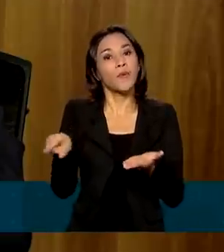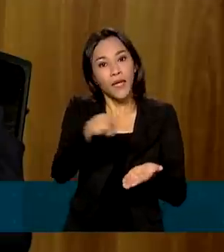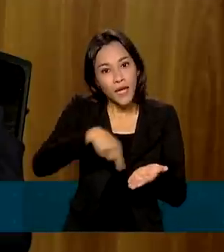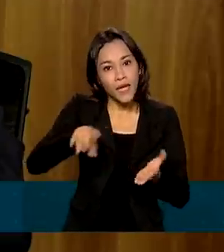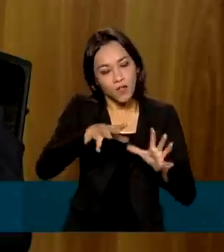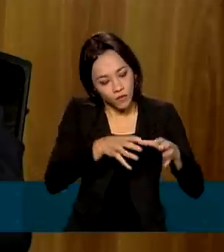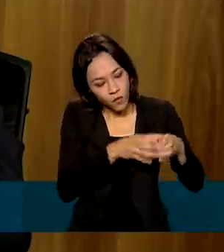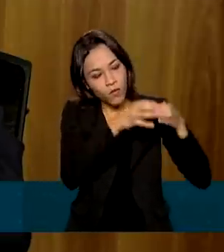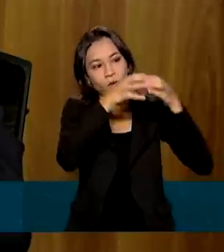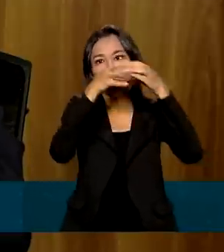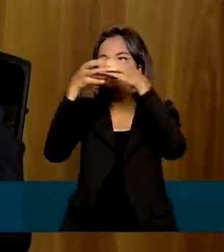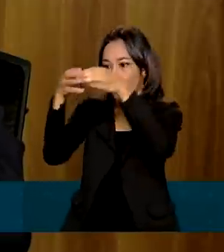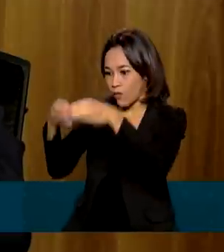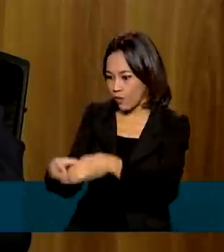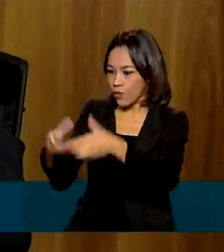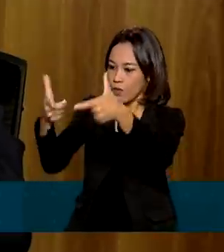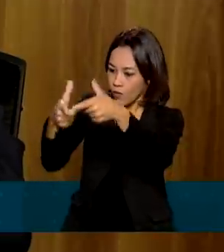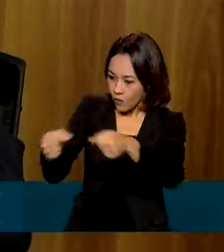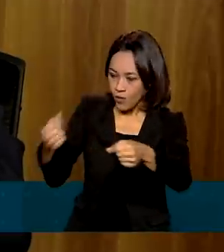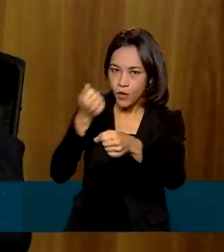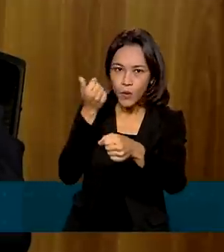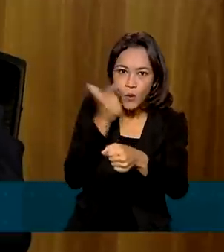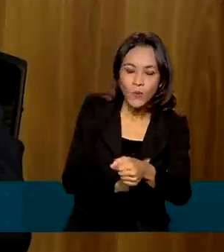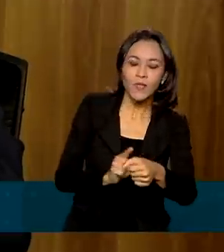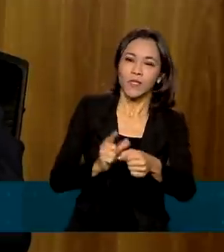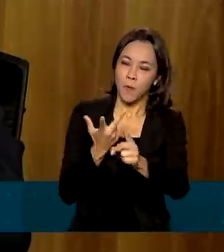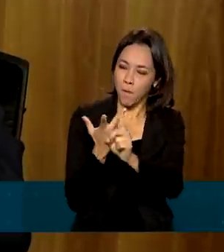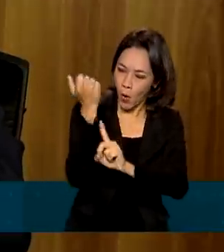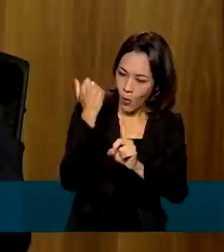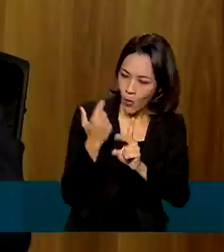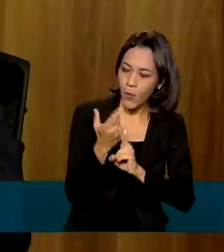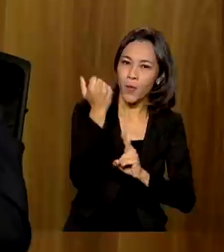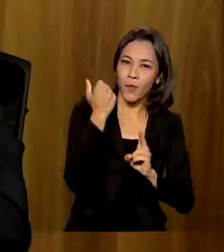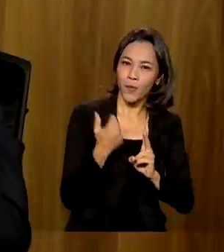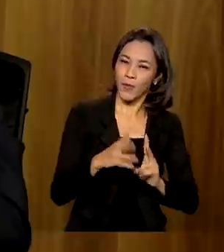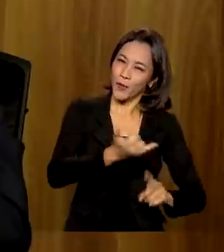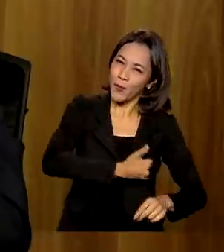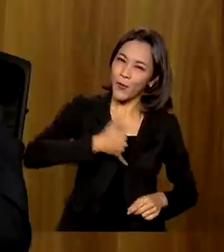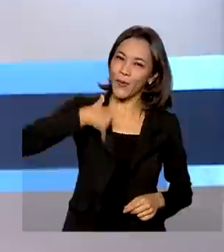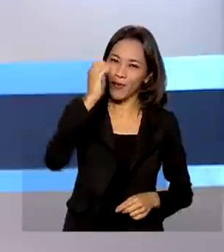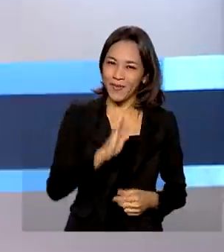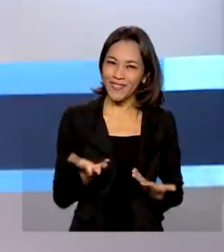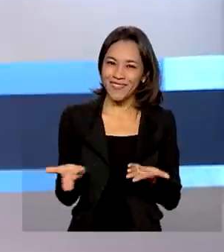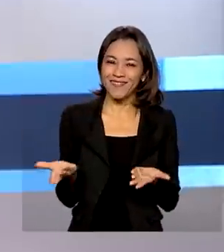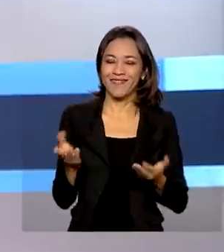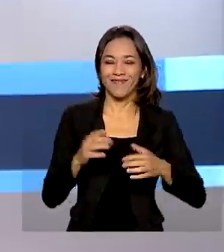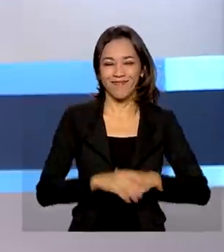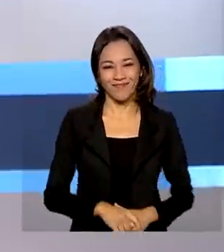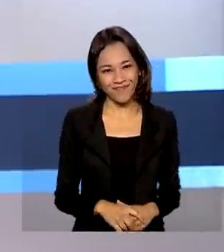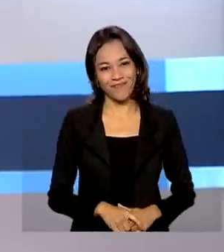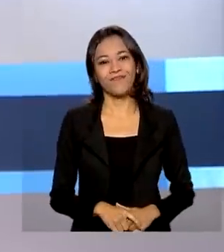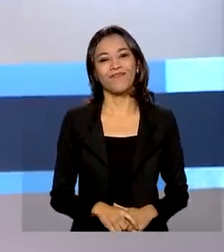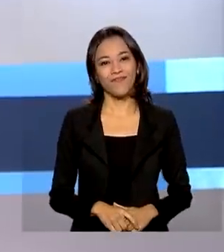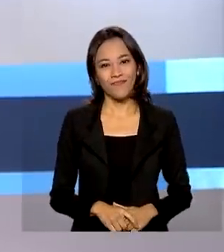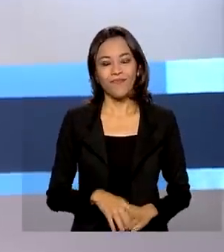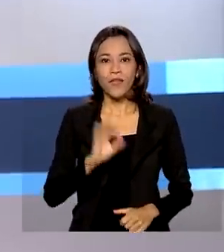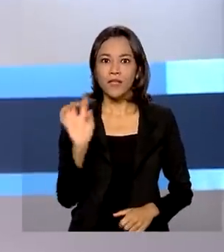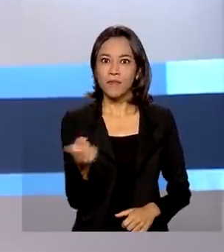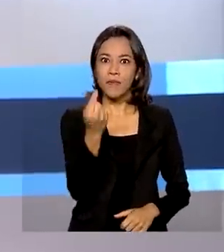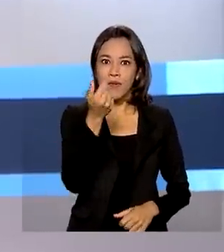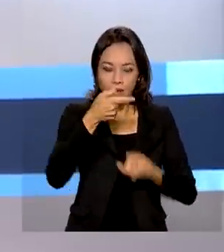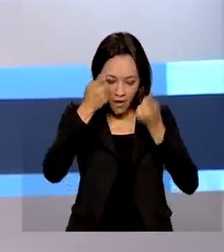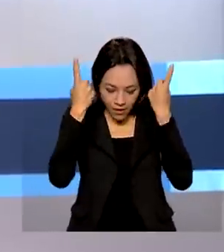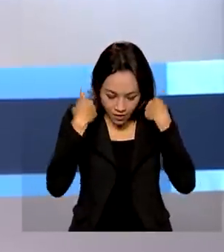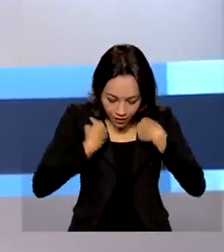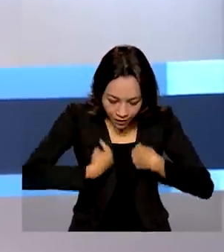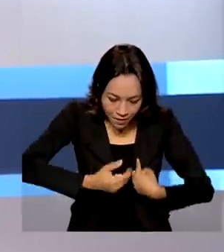presença desses atletas, para que eles conseguissem superar essas marcas e estalhar orgulhando o nosso Brasil. E olha, as primeiras medalhas do